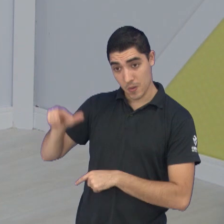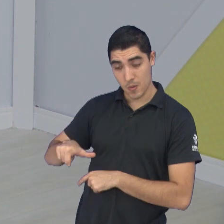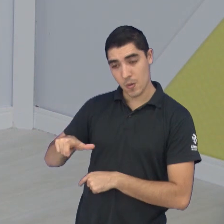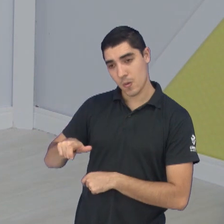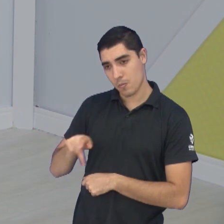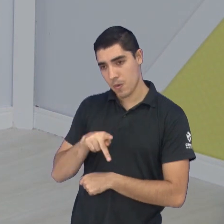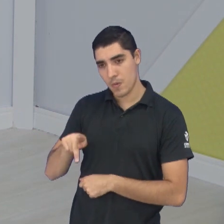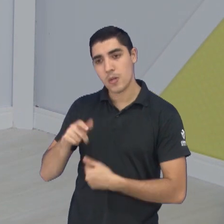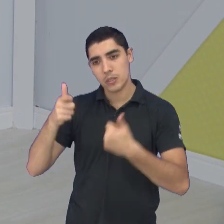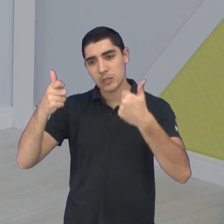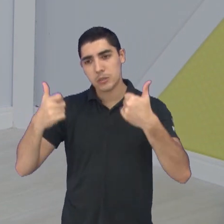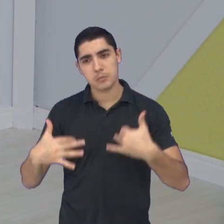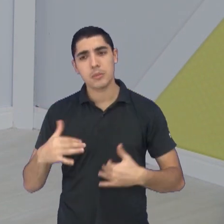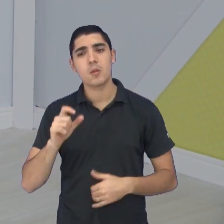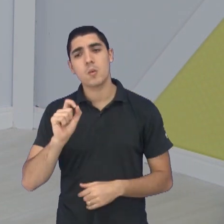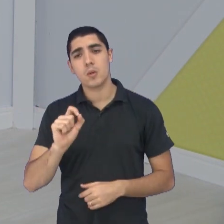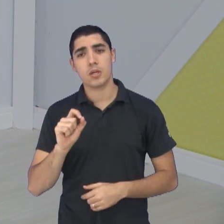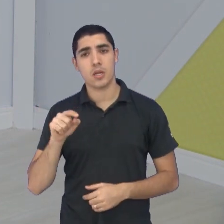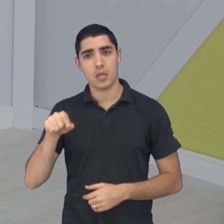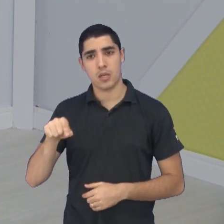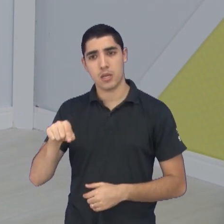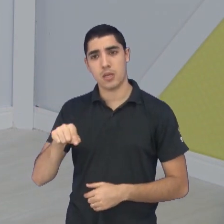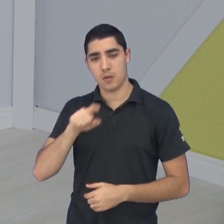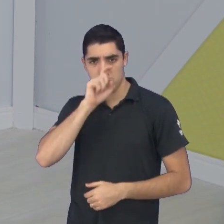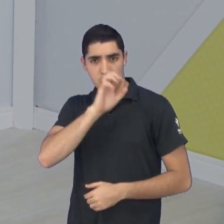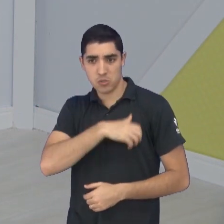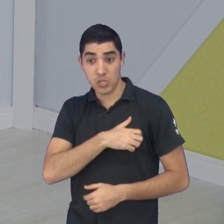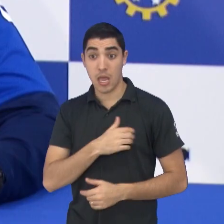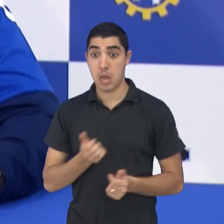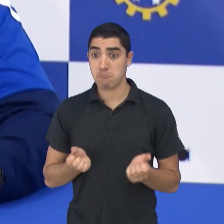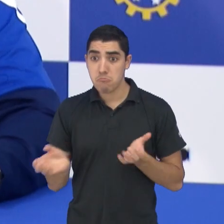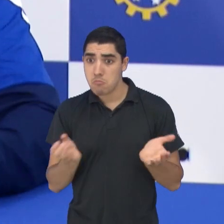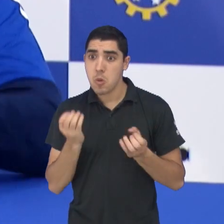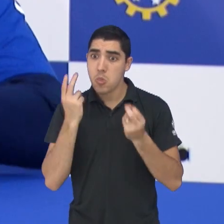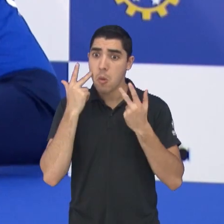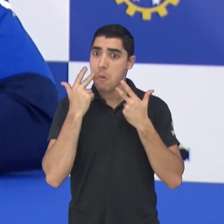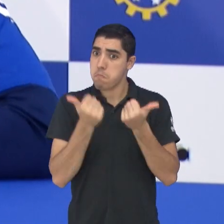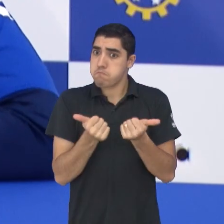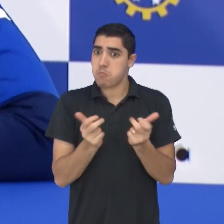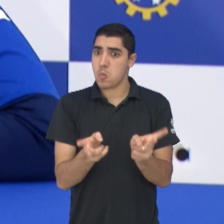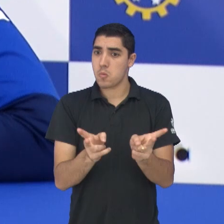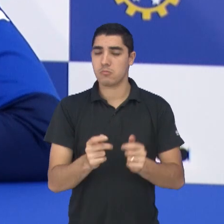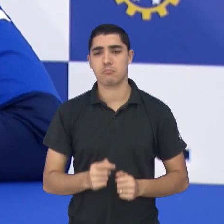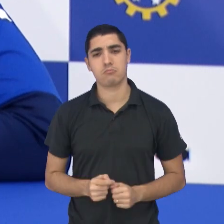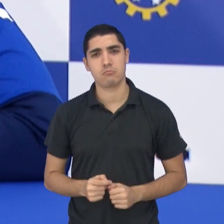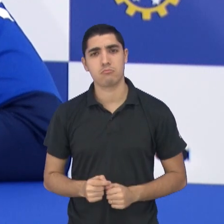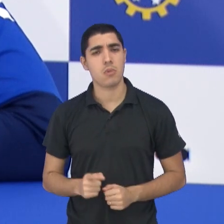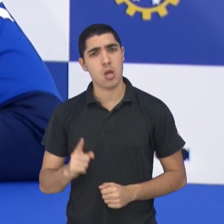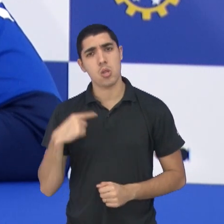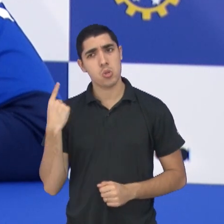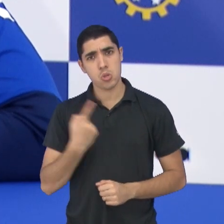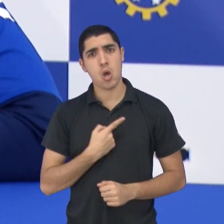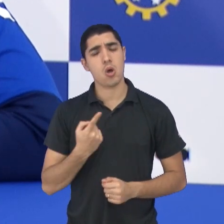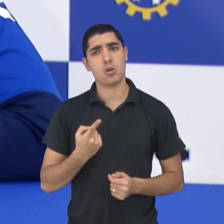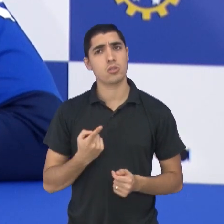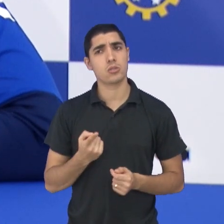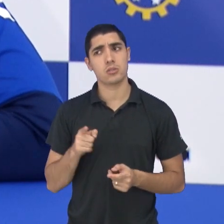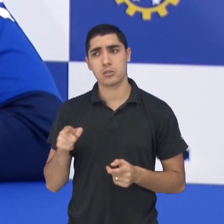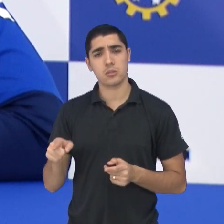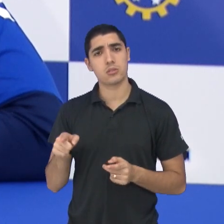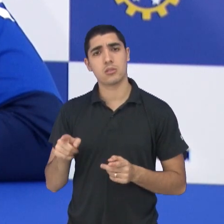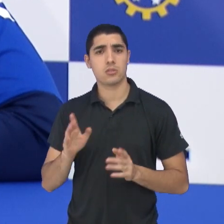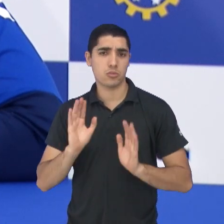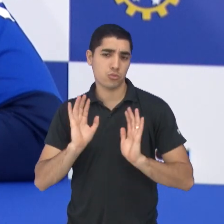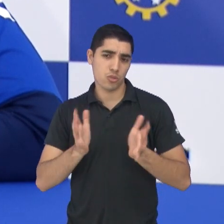teve queda de rendimento dentro de campo. Eu acho que queda de rendimento, de resultado, nós tivemos, está aí, não tem como